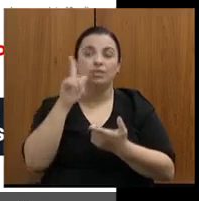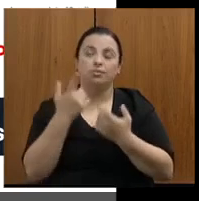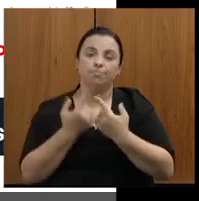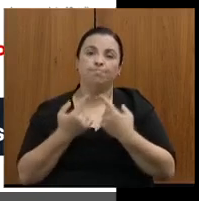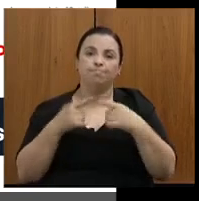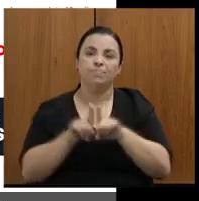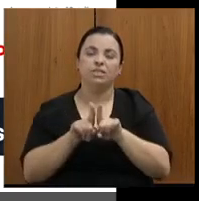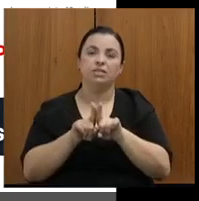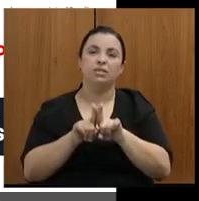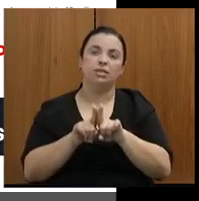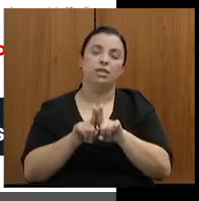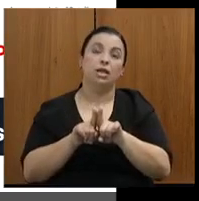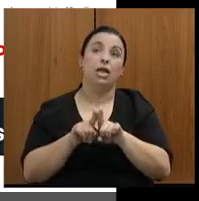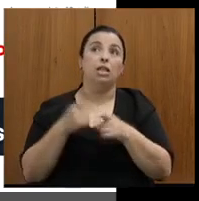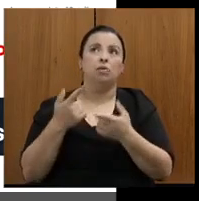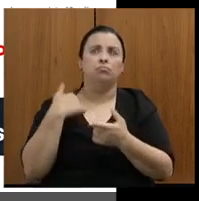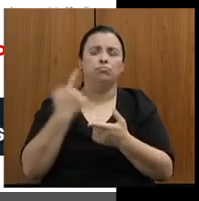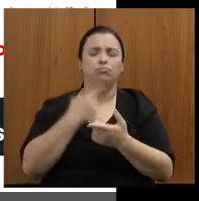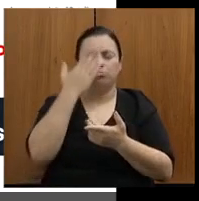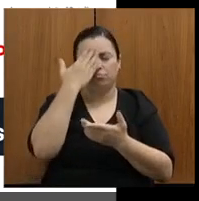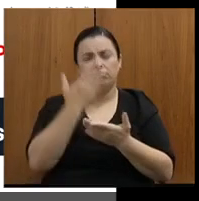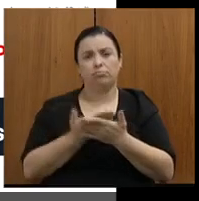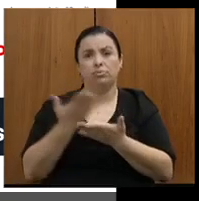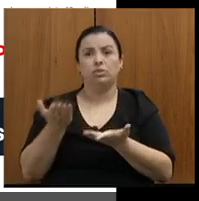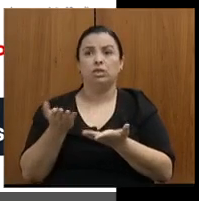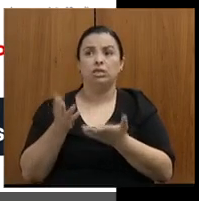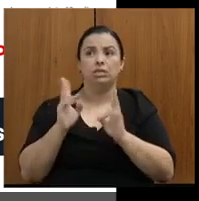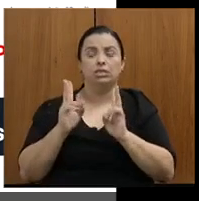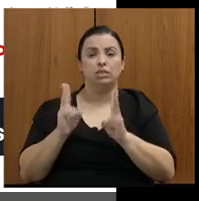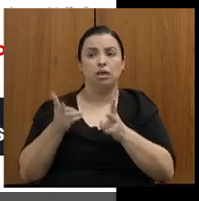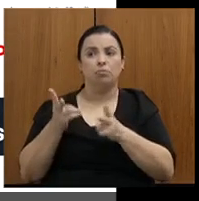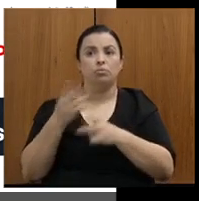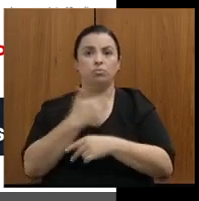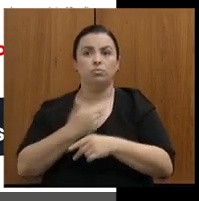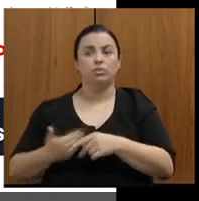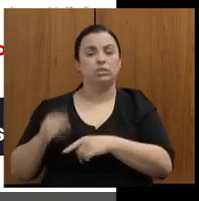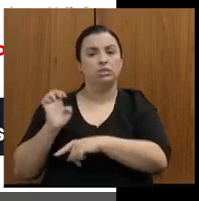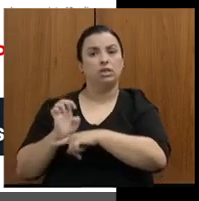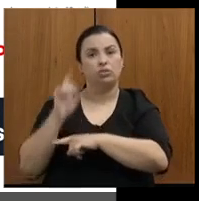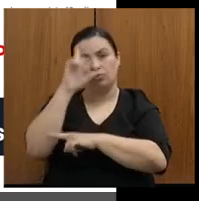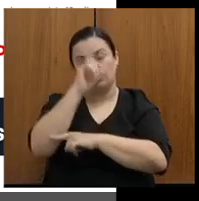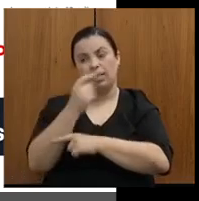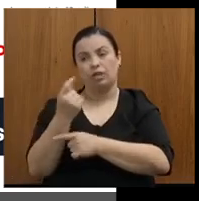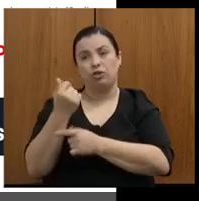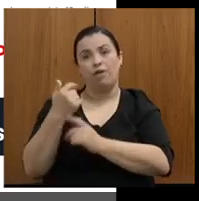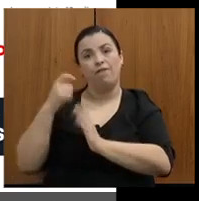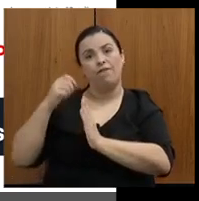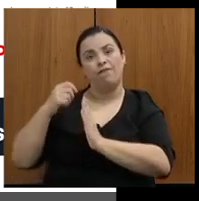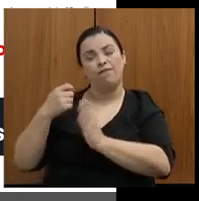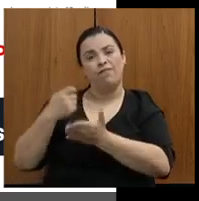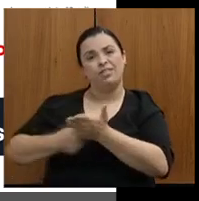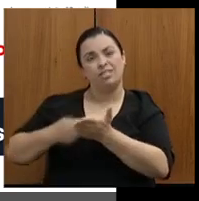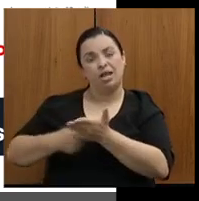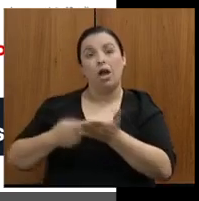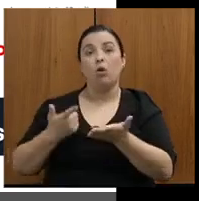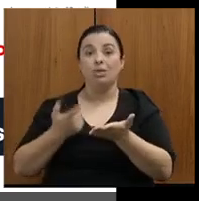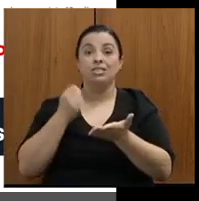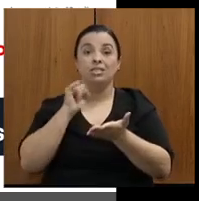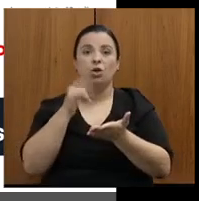momento em que o Estado sempre teve dificuldade fiscal, você poder fazer essa parceria, ela é fundamental. Então,